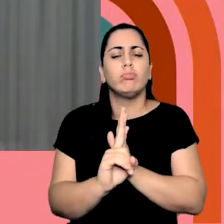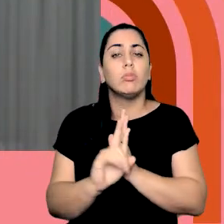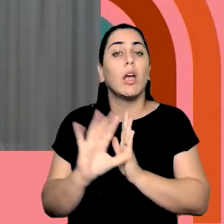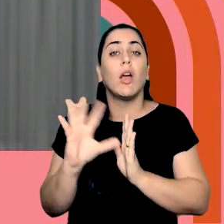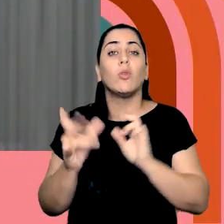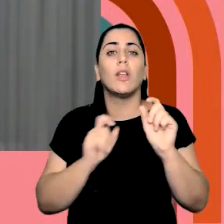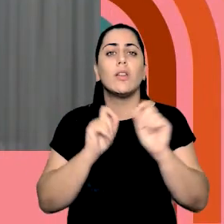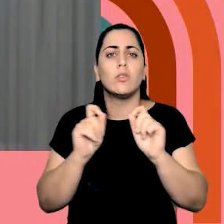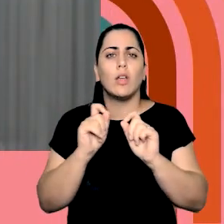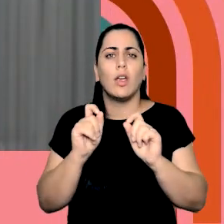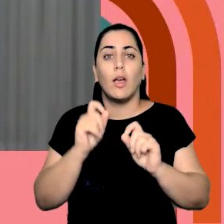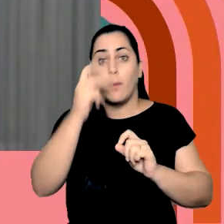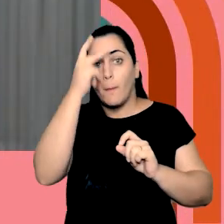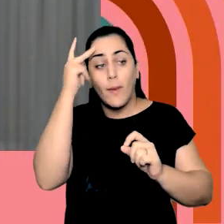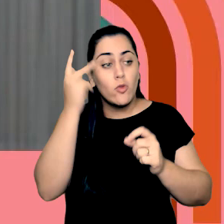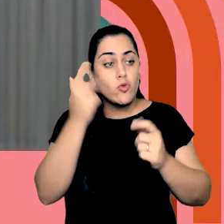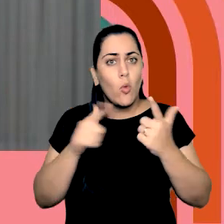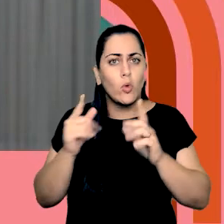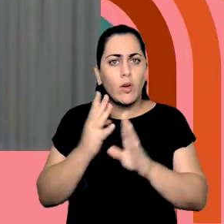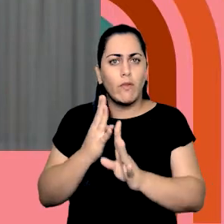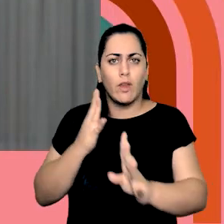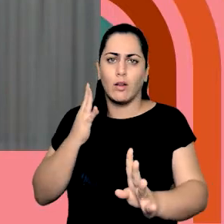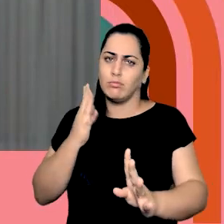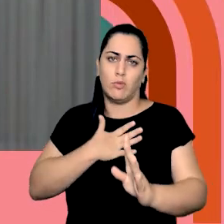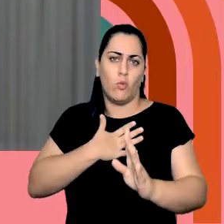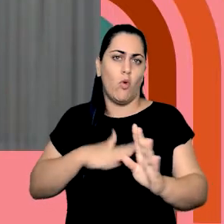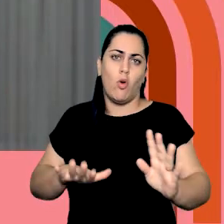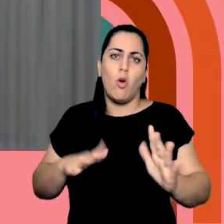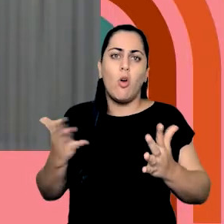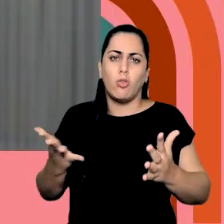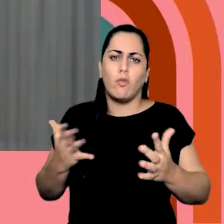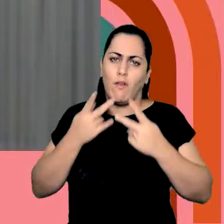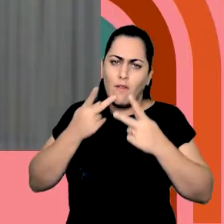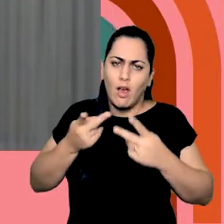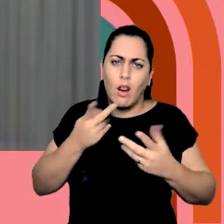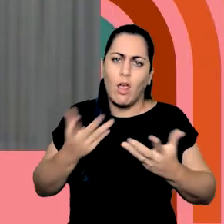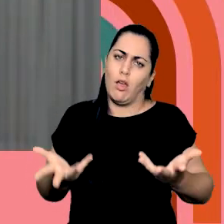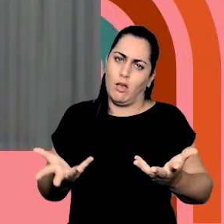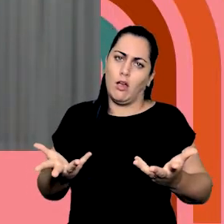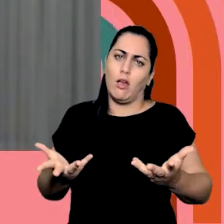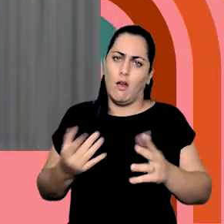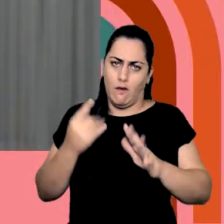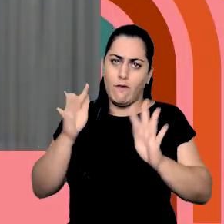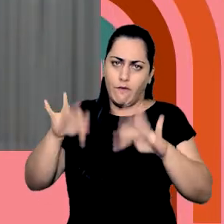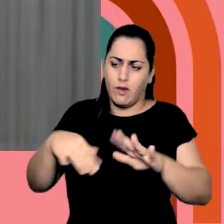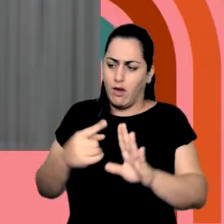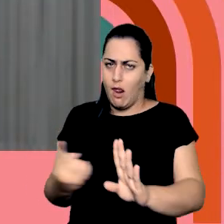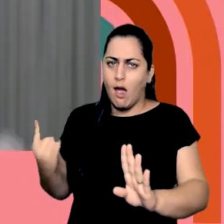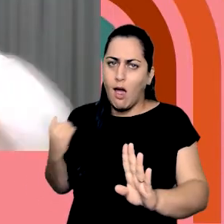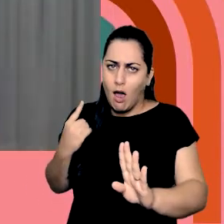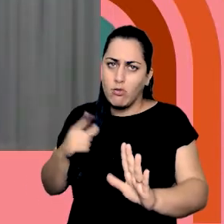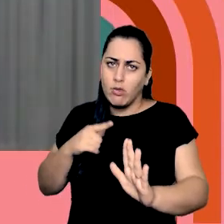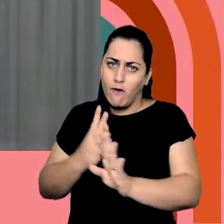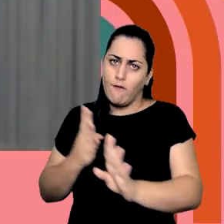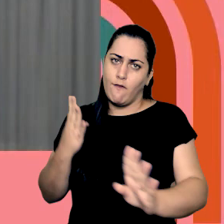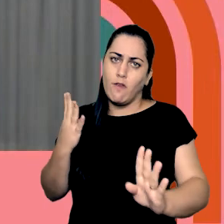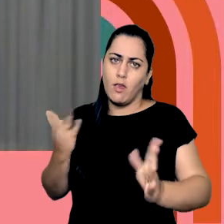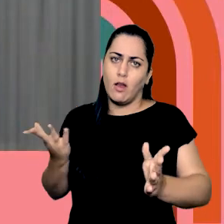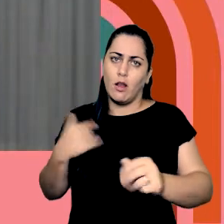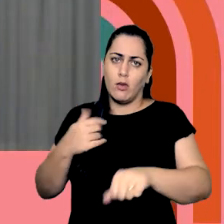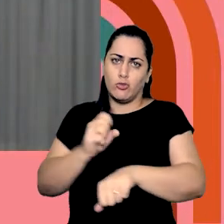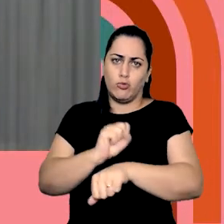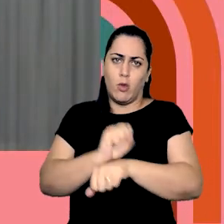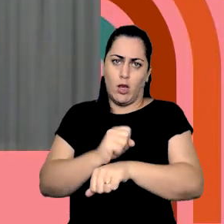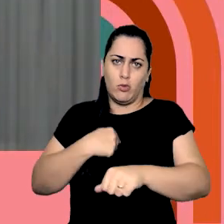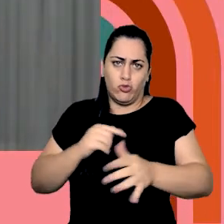o vai acontecer? Provavelmente as outras pessoas da fila não vão gostar e vão falar, olha, fim da fila, tem uma fila, estou já esperando,